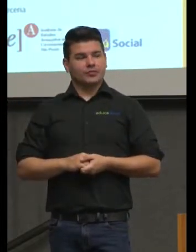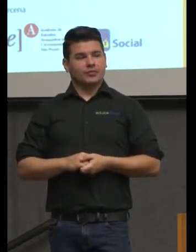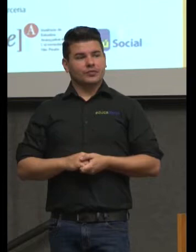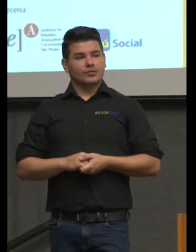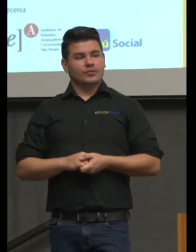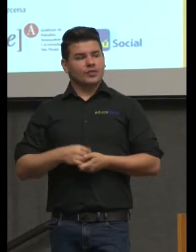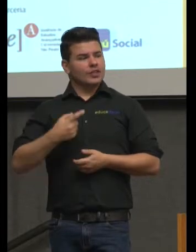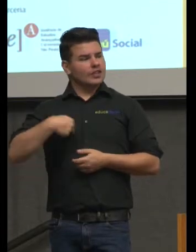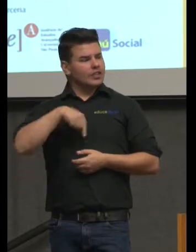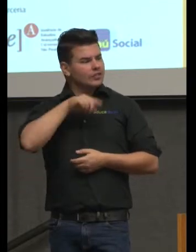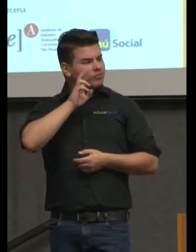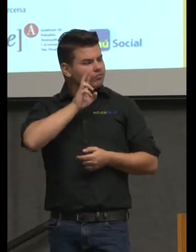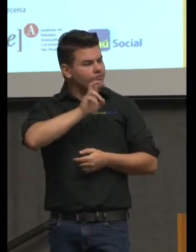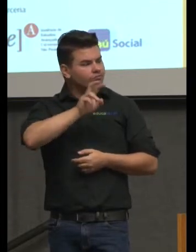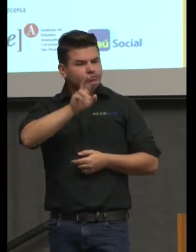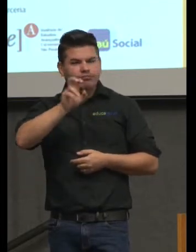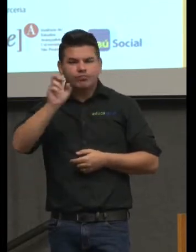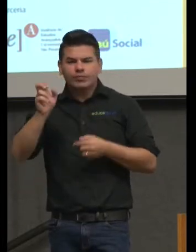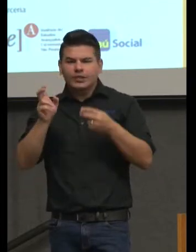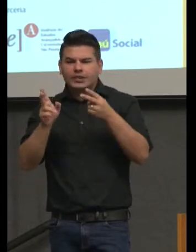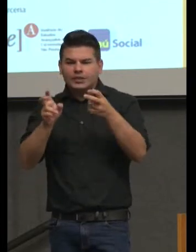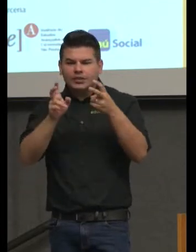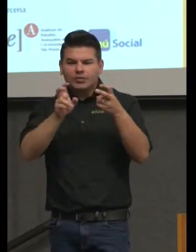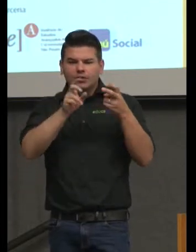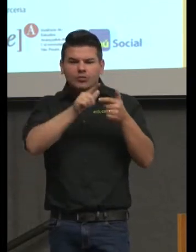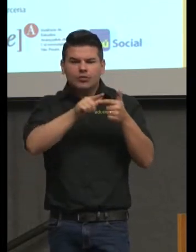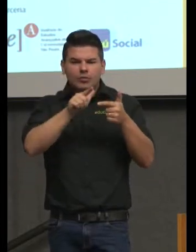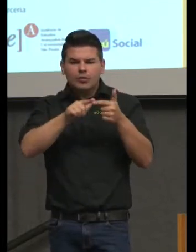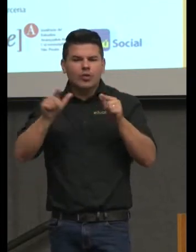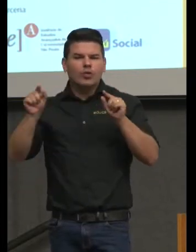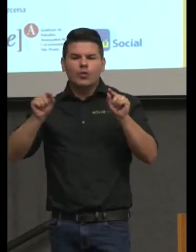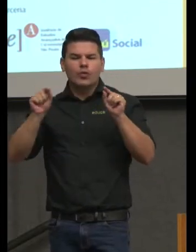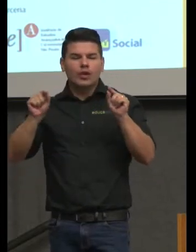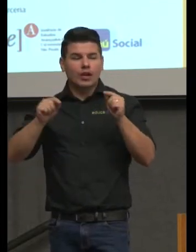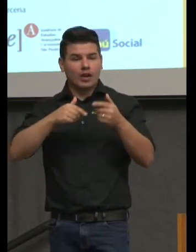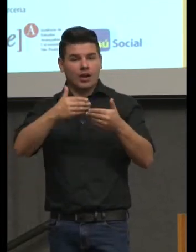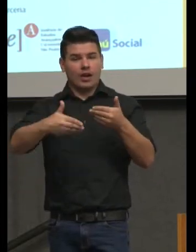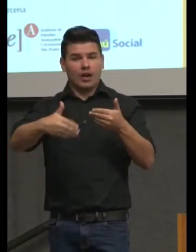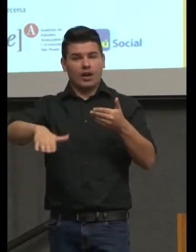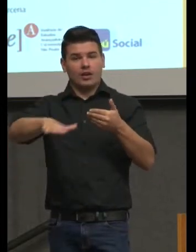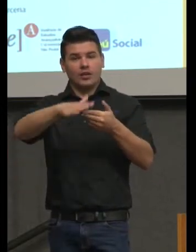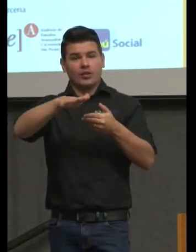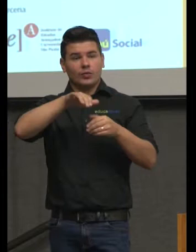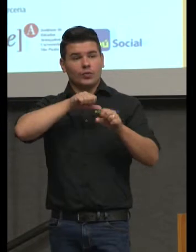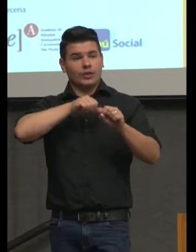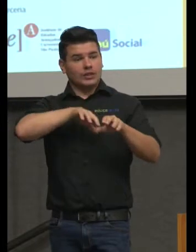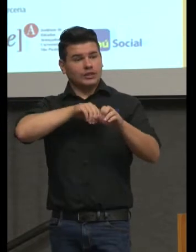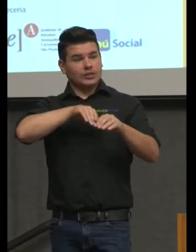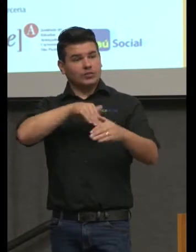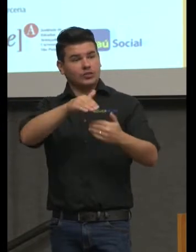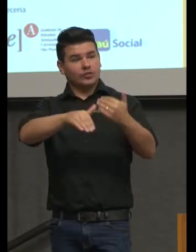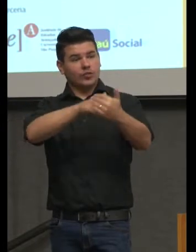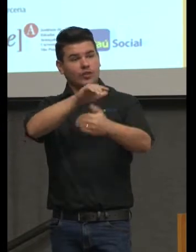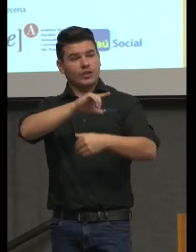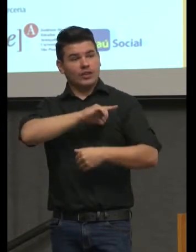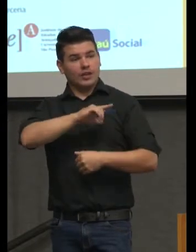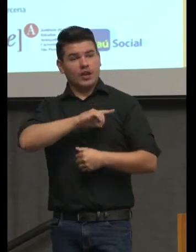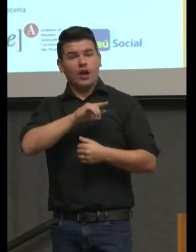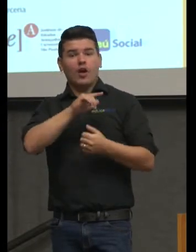quadro de competências gerais que se pretende que a nossa educação desenvolva e quase todos eles têm elemento de